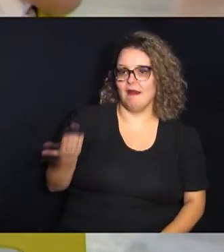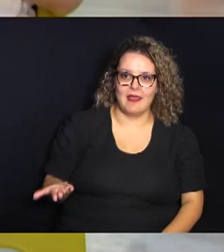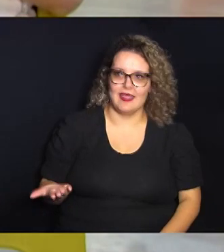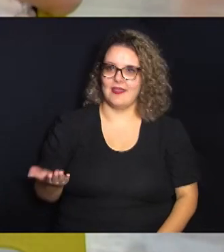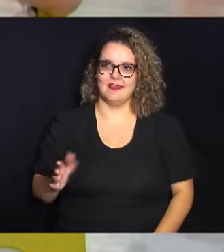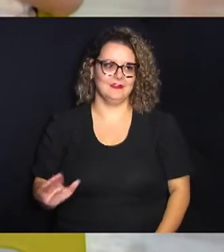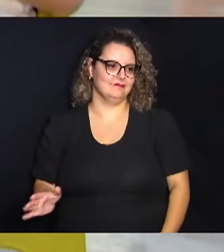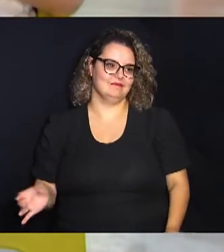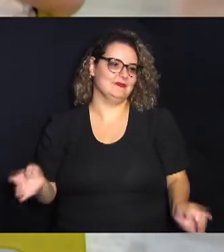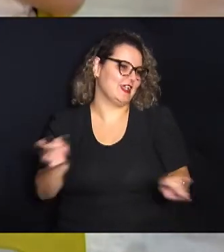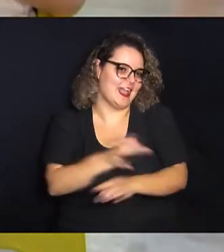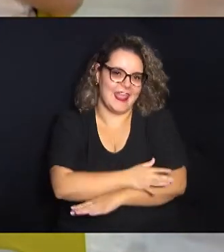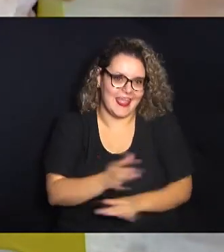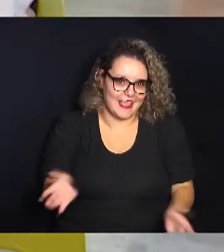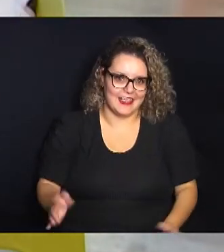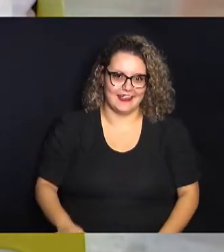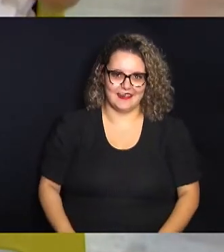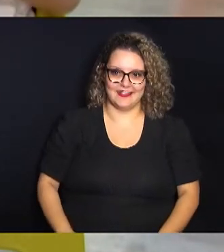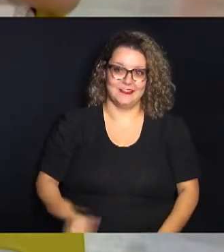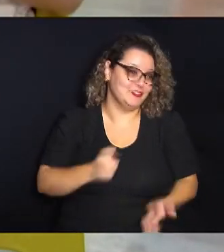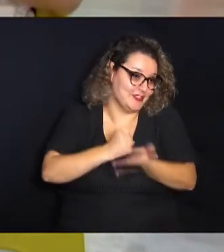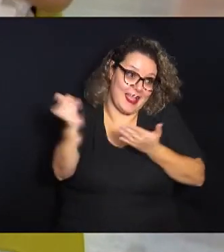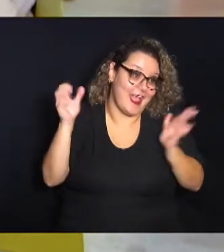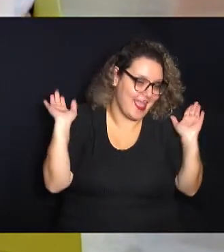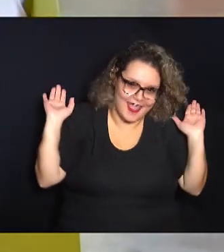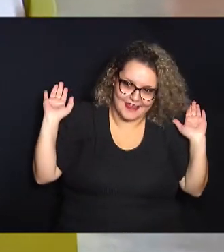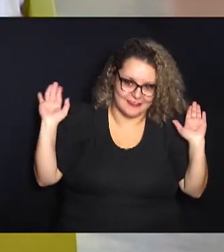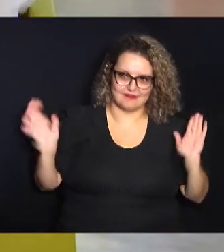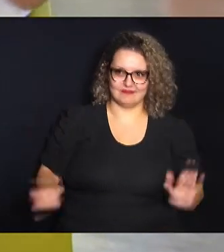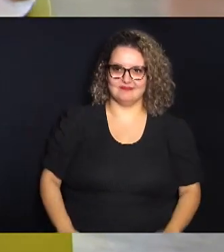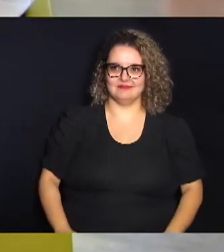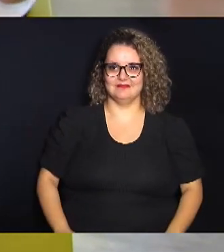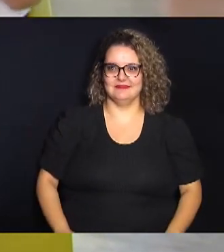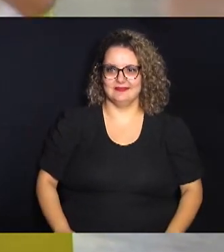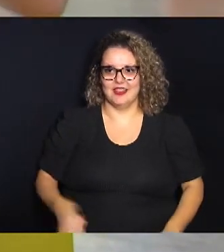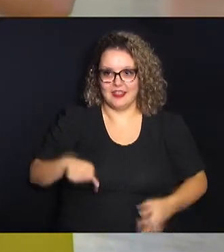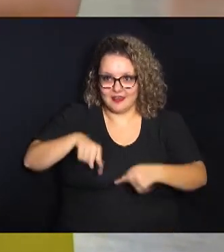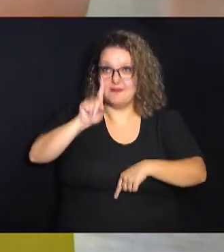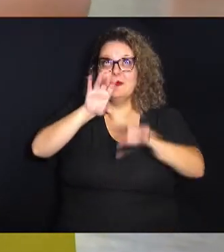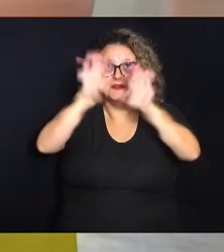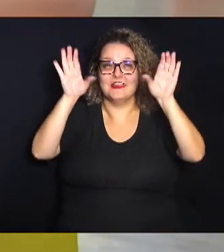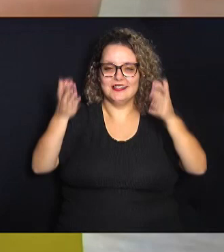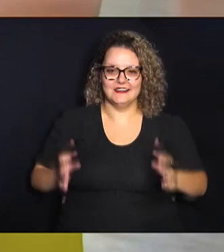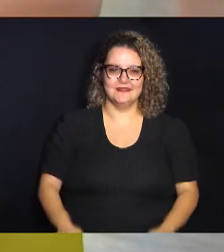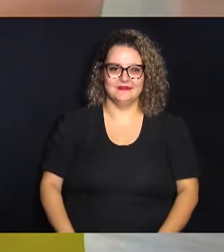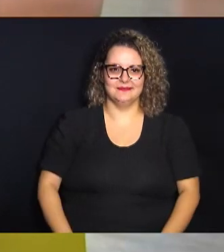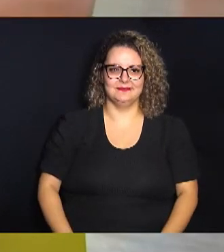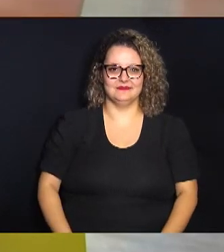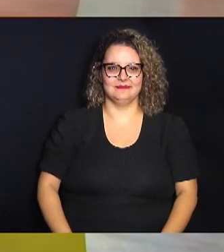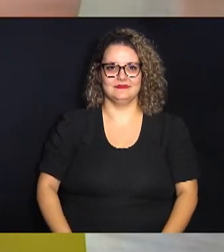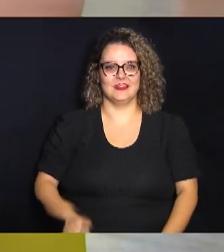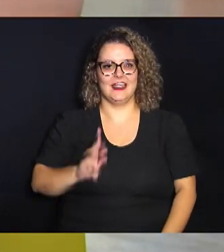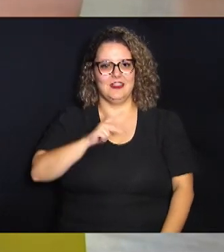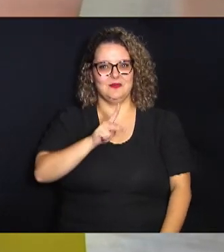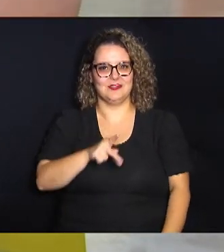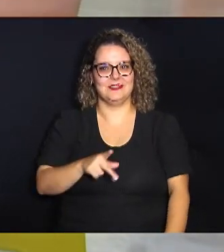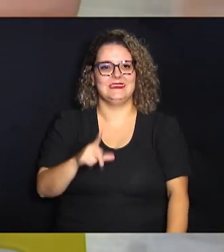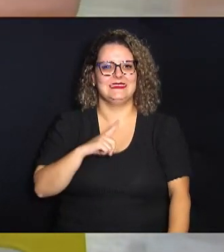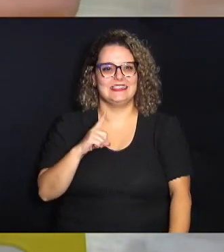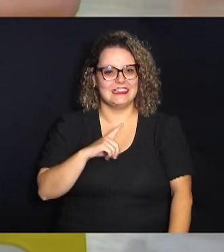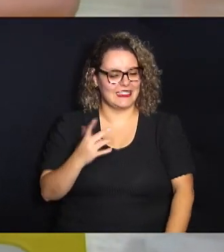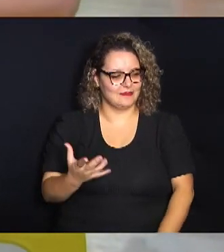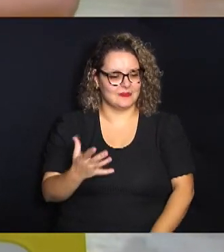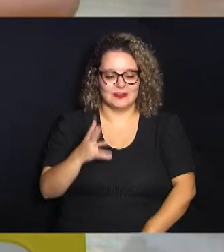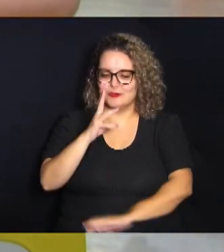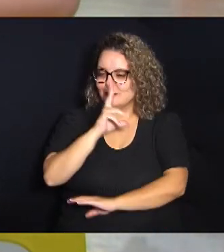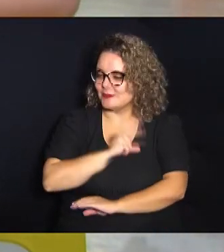faleceu foi foi então foi para o céu professor essa situação tem uma que meu